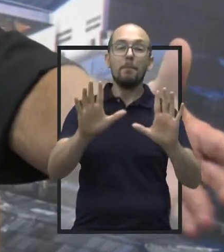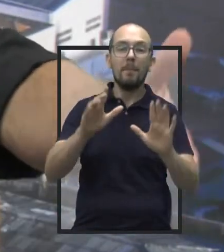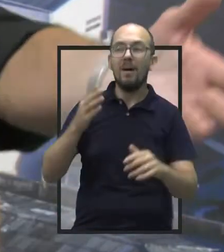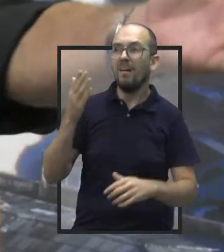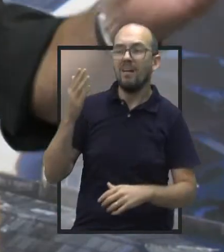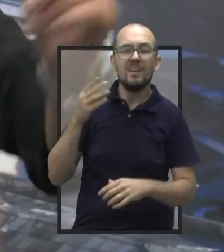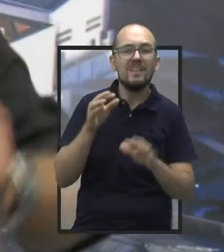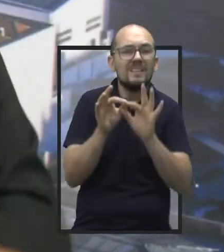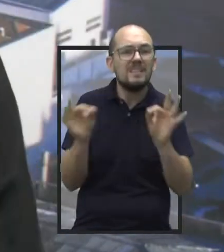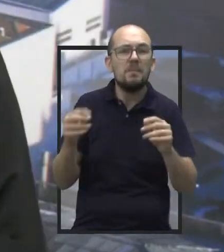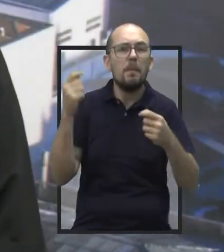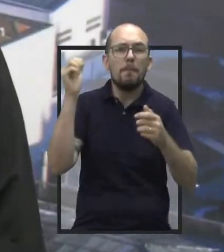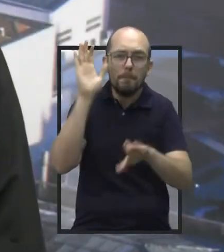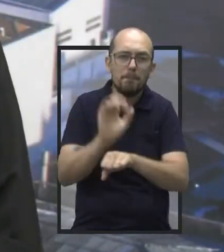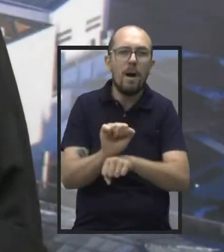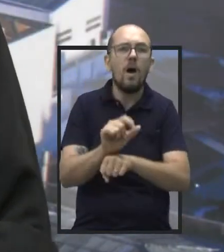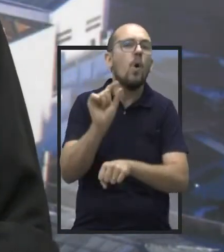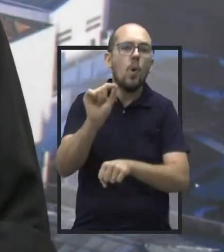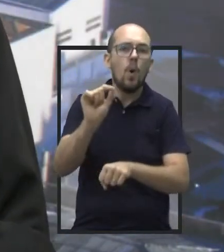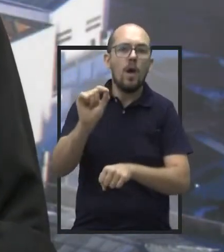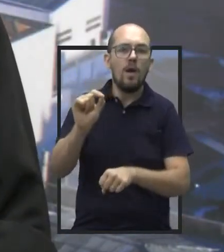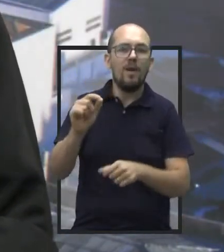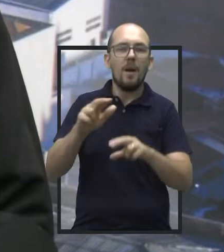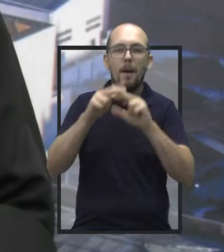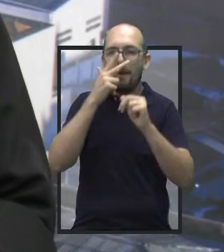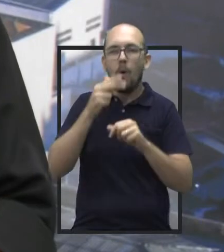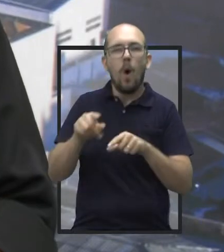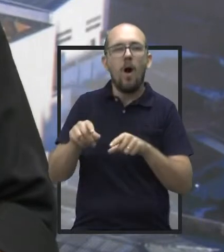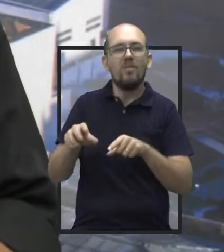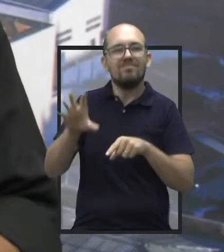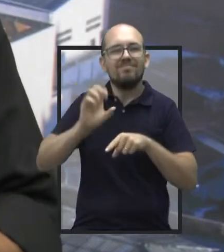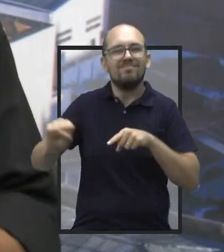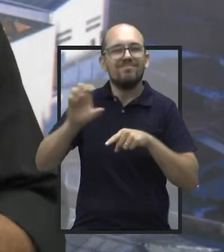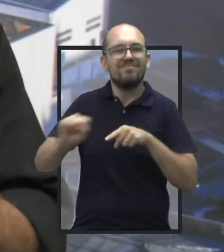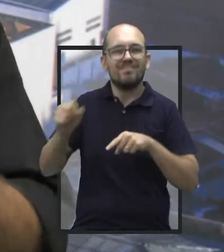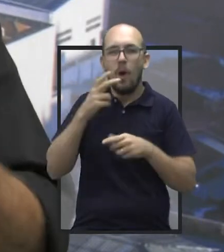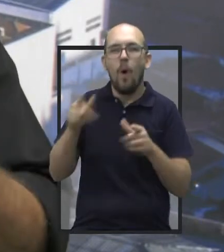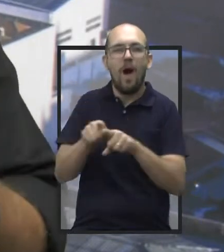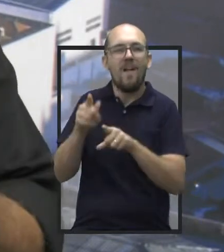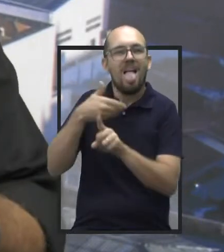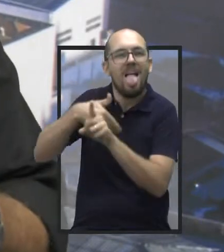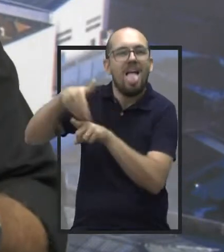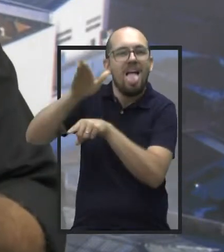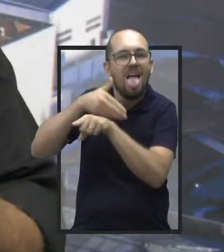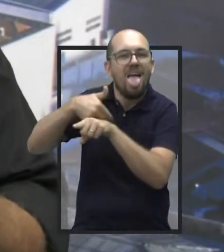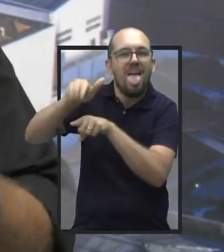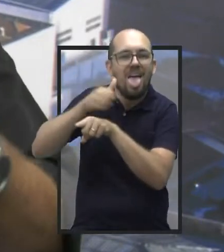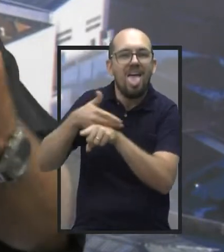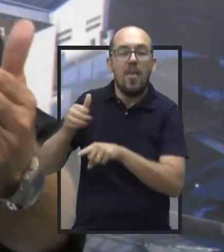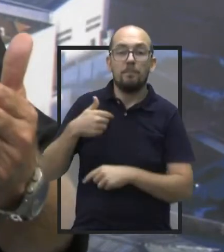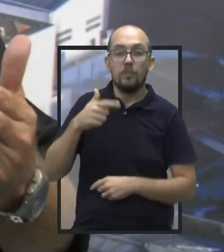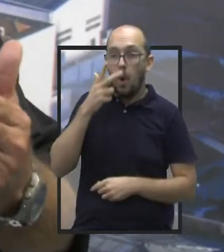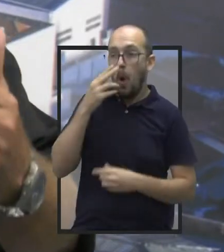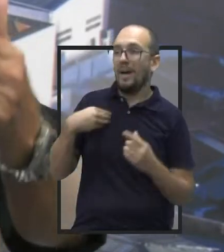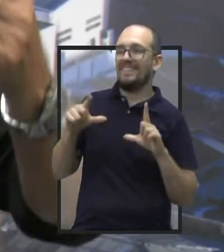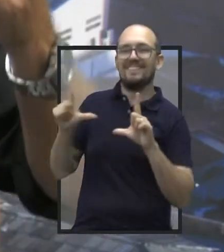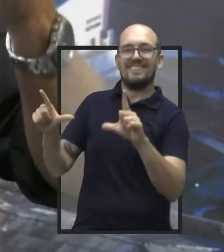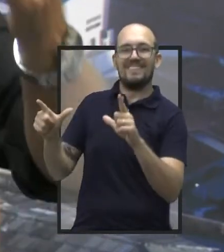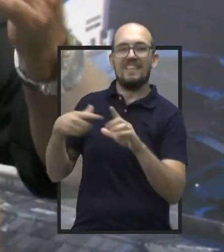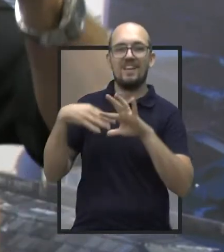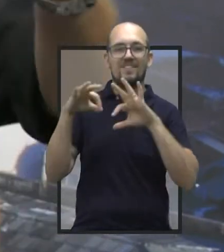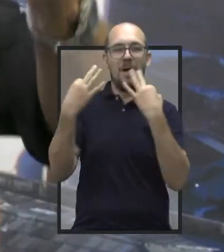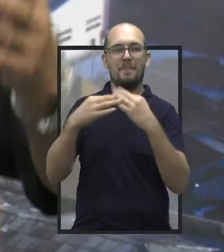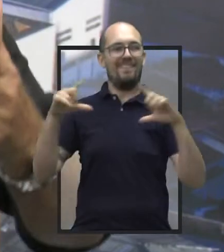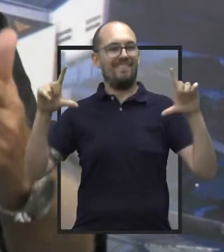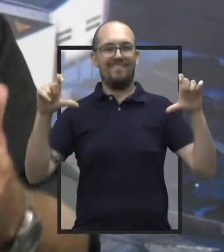última sessão, quantos títulos entrou ontem? Olha, então o que eles querem? Eles querem agradar a pessoa, com isso agrada a família, ele agrada